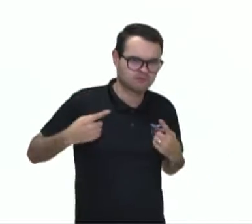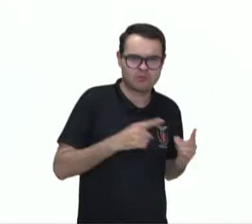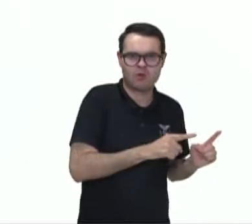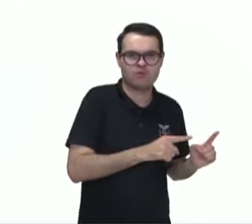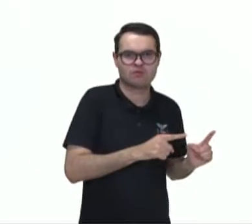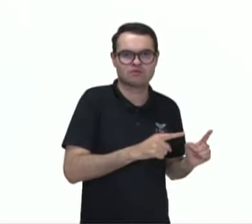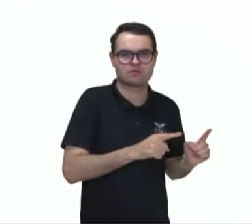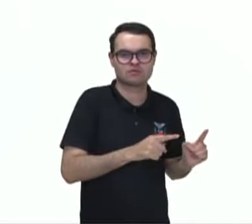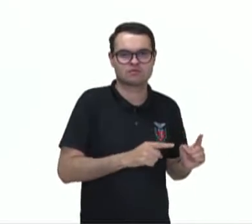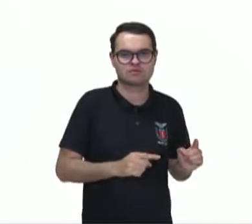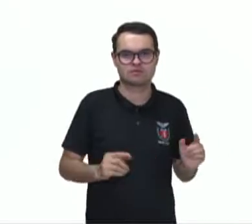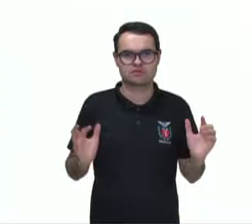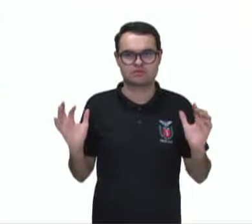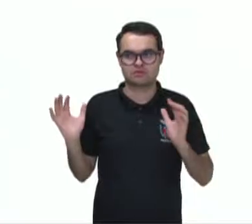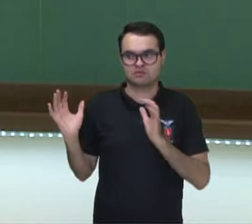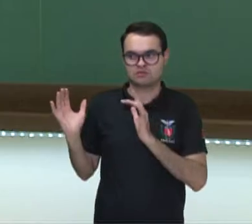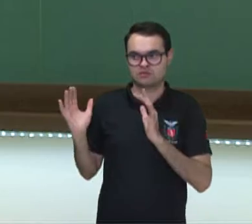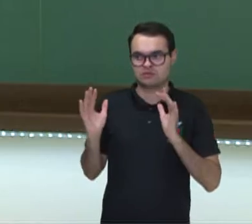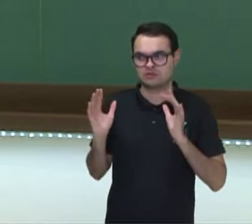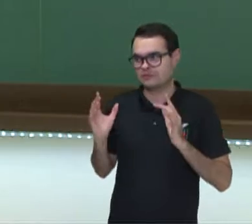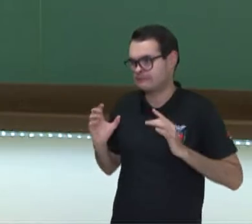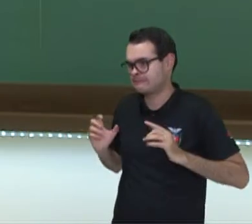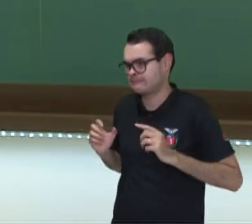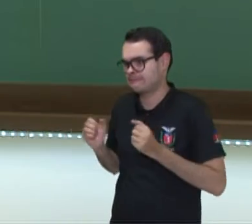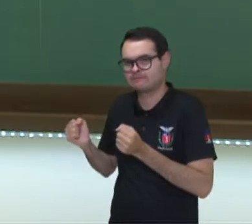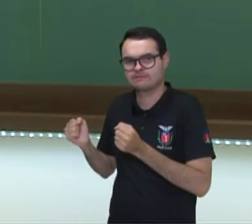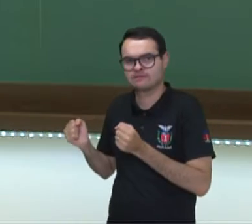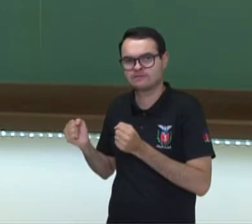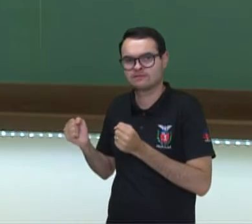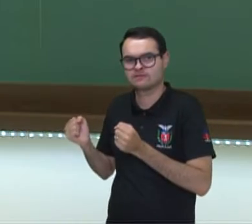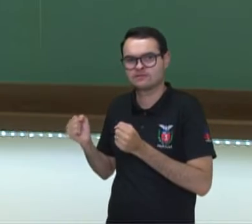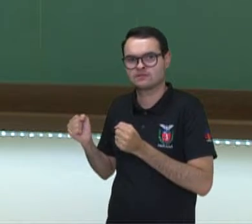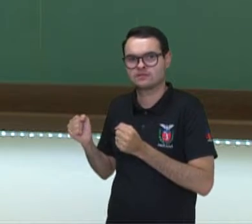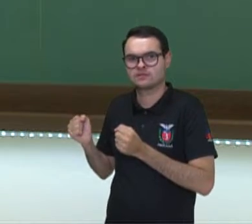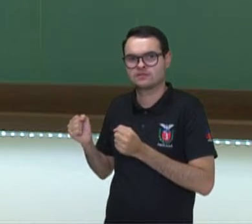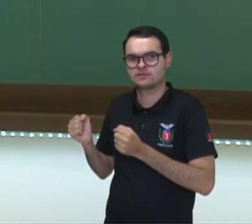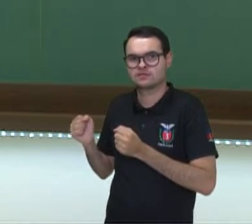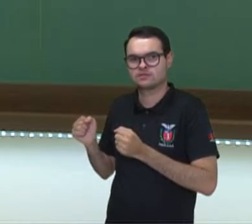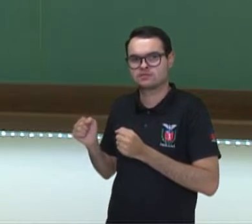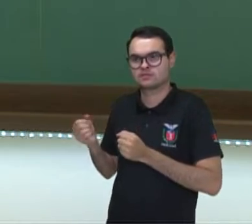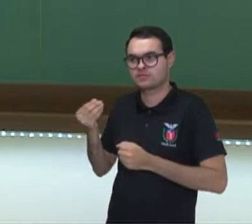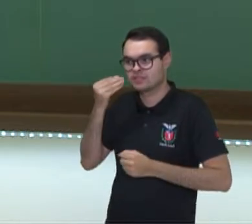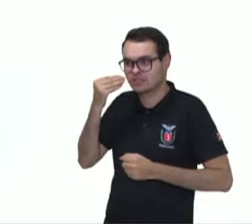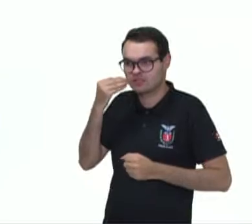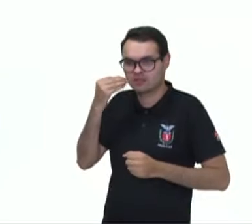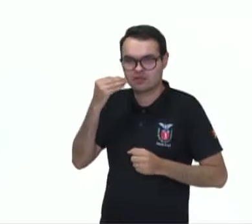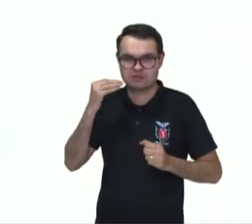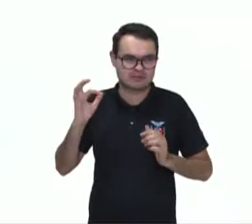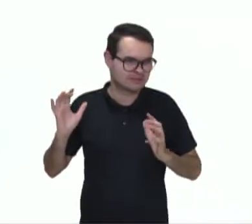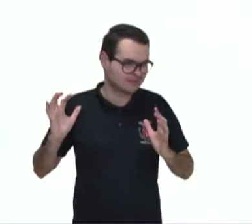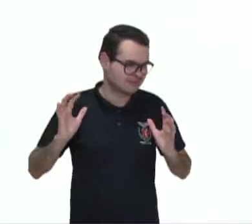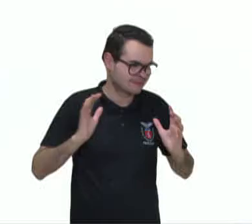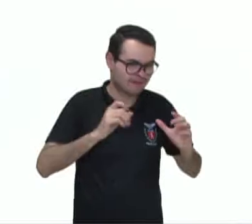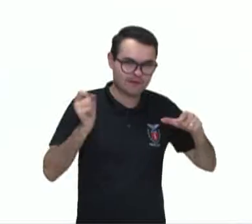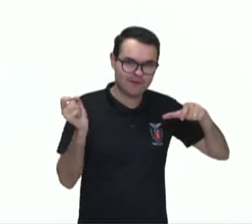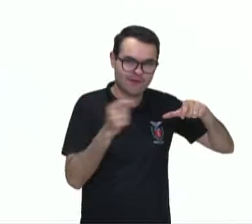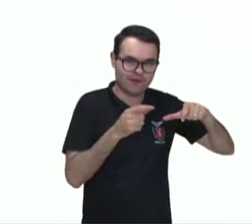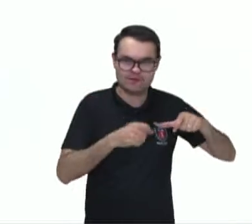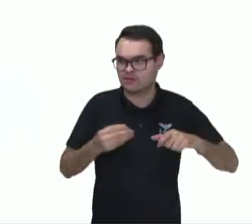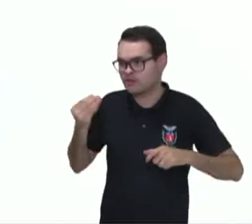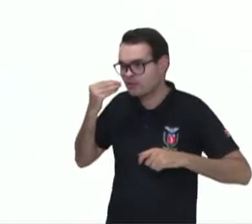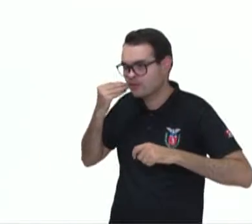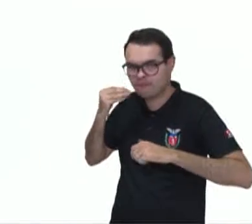e a outra equipe tenta impedir. Pode ver que uma equipe está tentando fazer o gol e a outra está correndo atrás